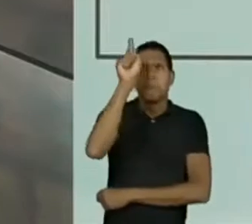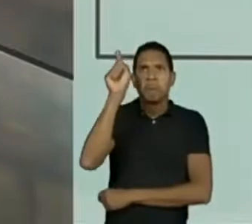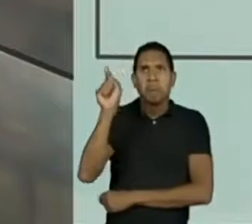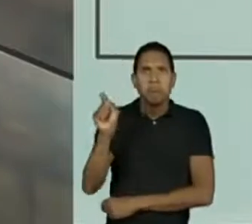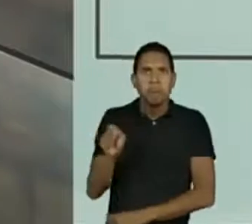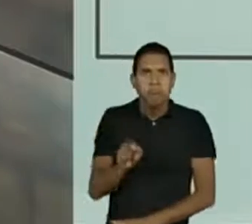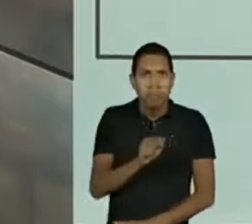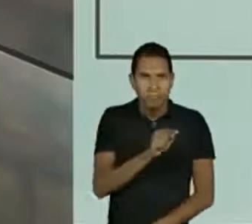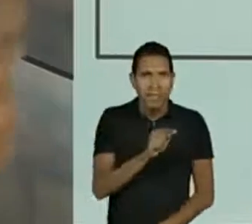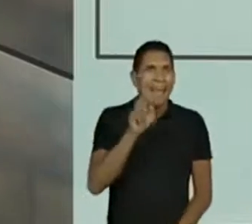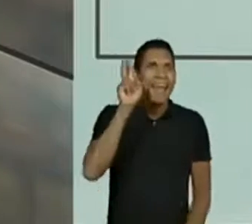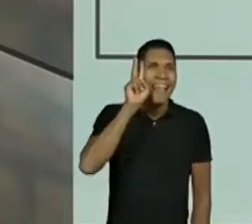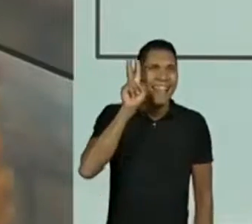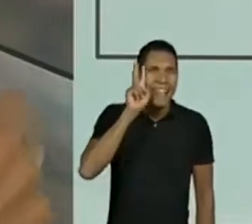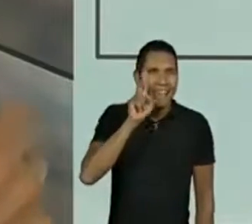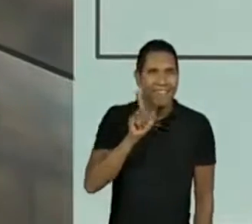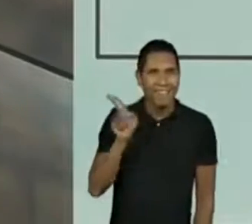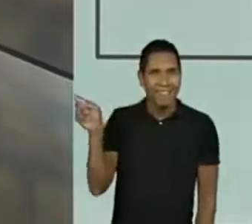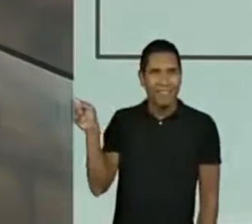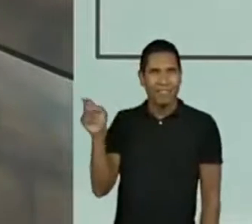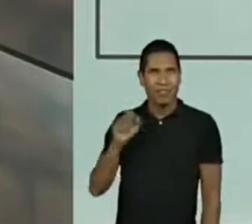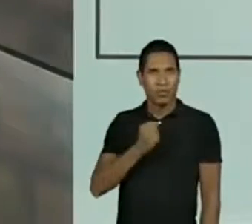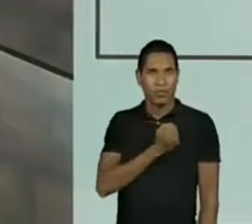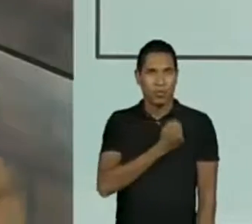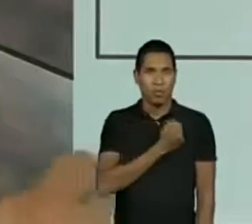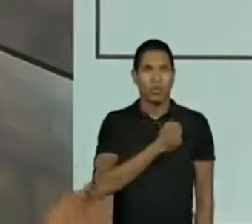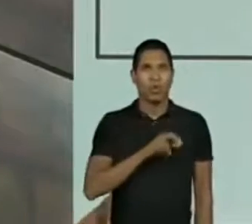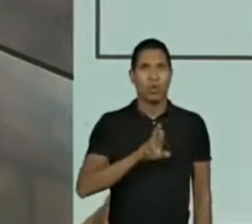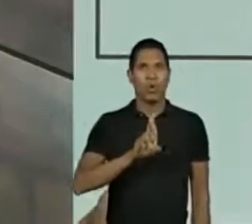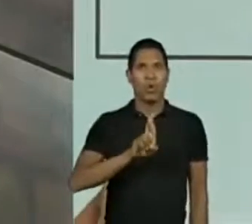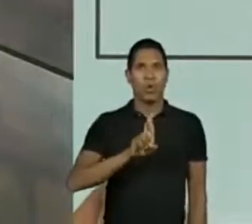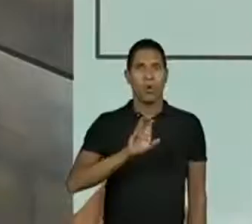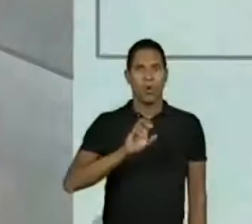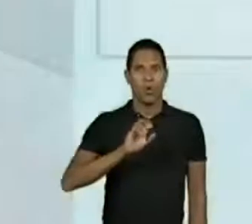romanos. Vocês lembram deles? Eu vou fazer...